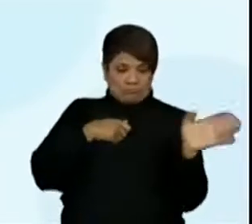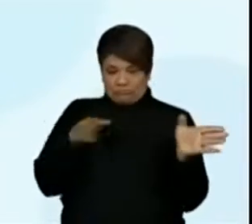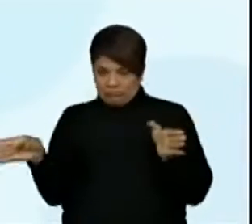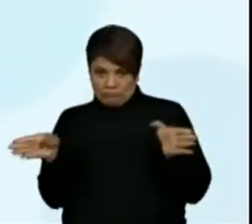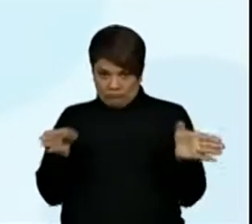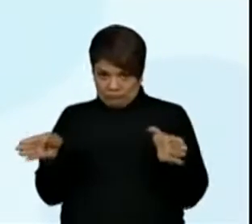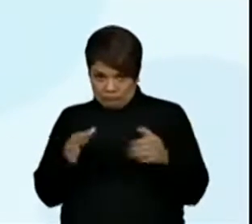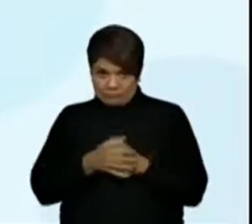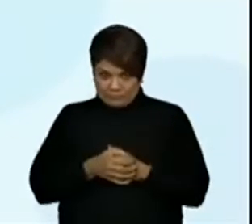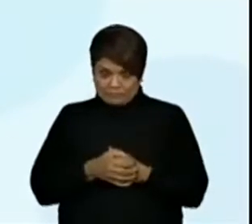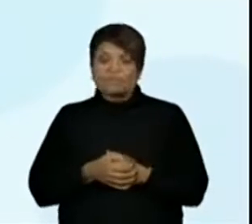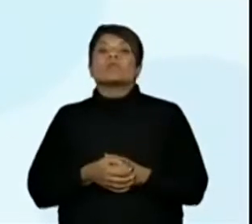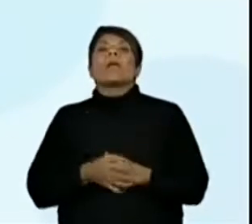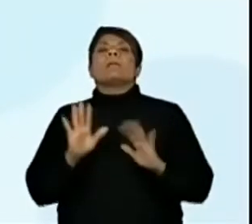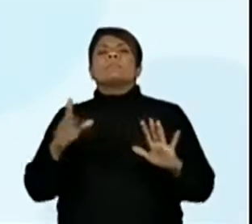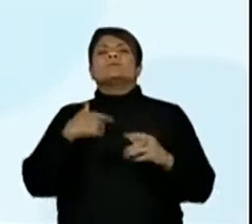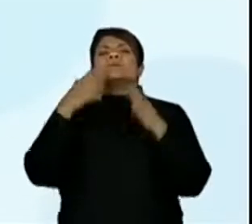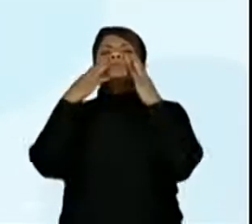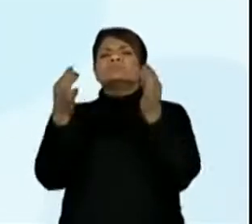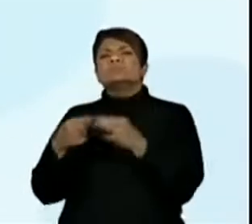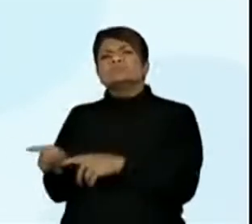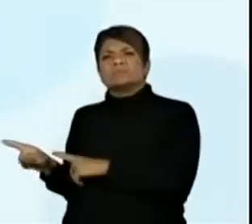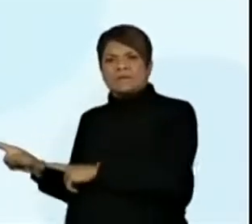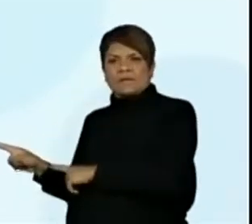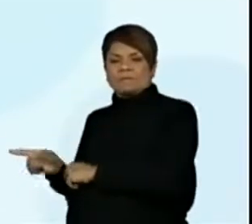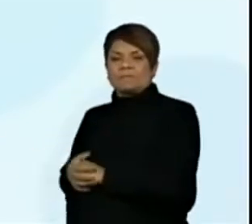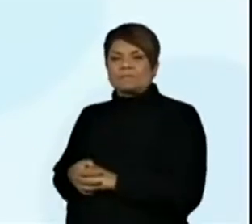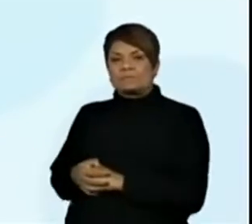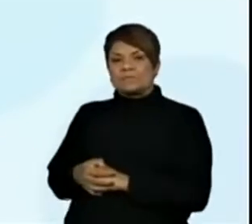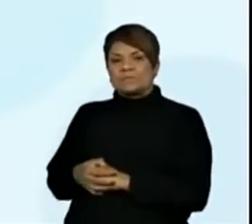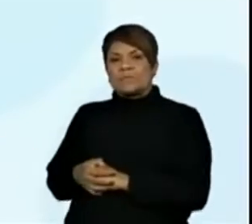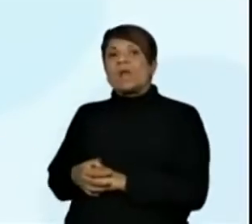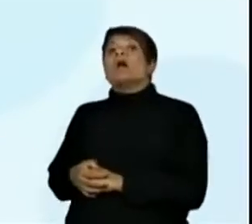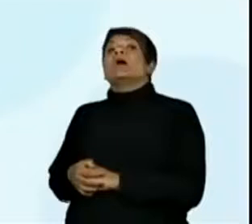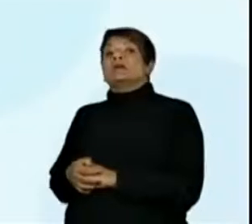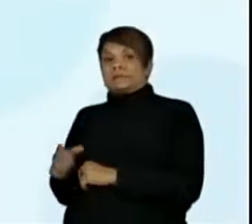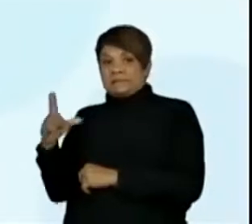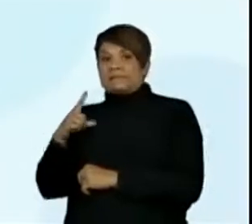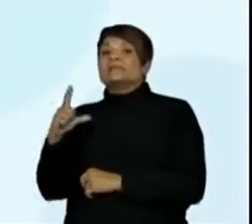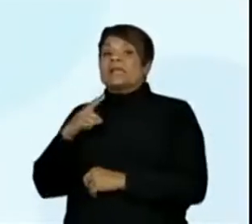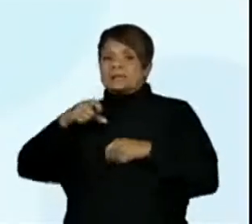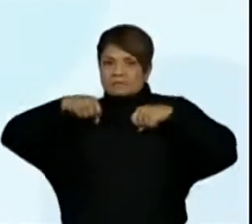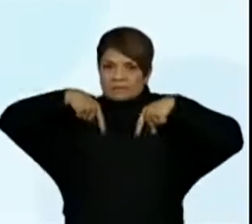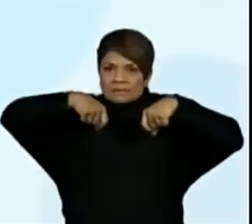Mas vamos observar aqui, as plantações.